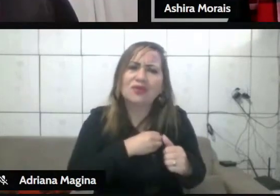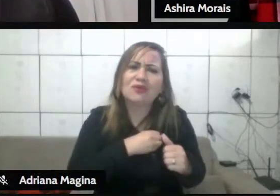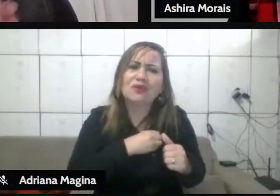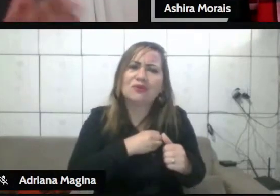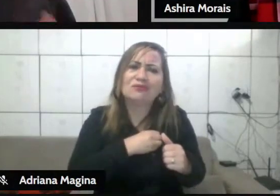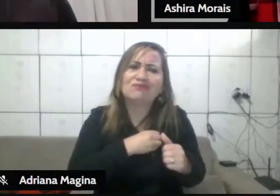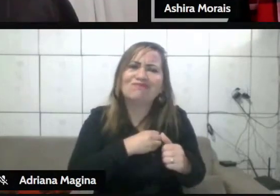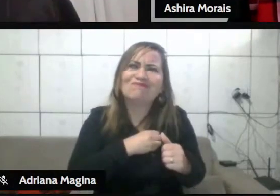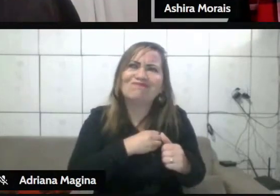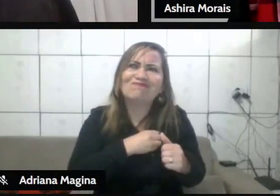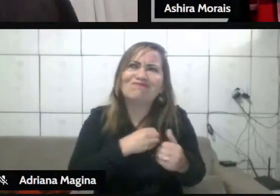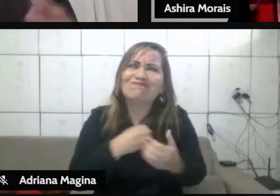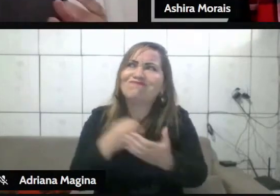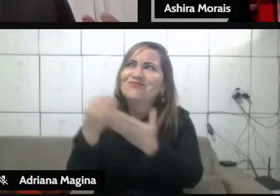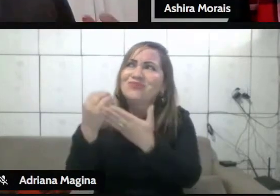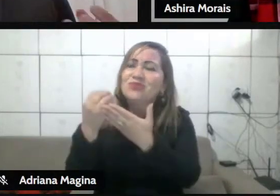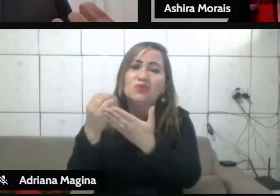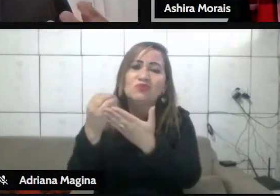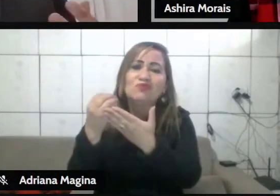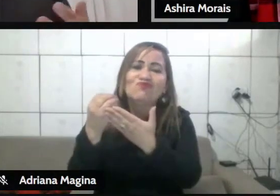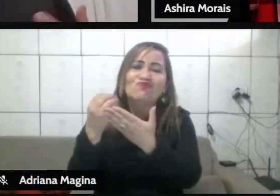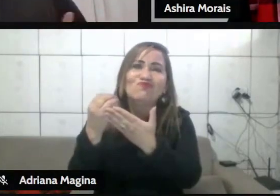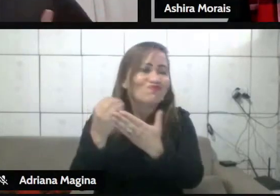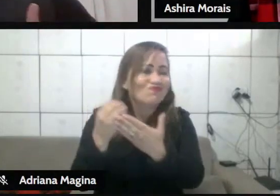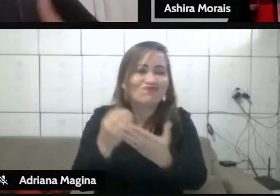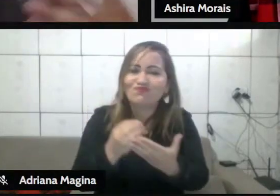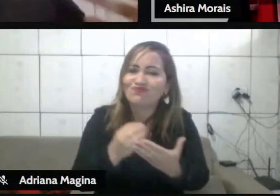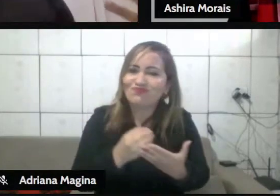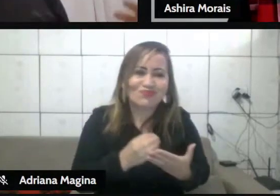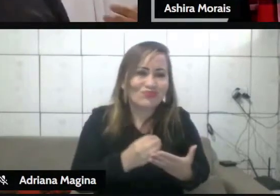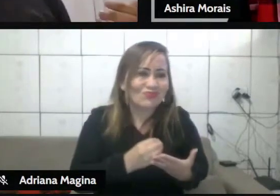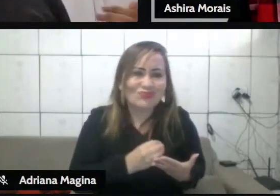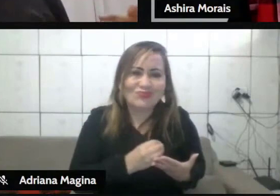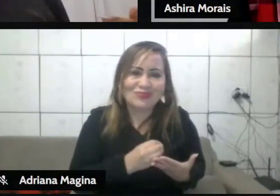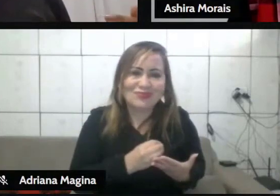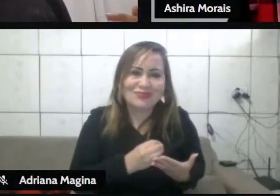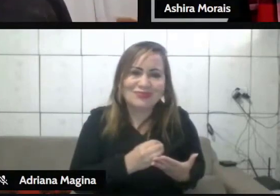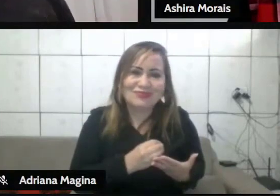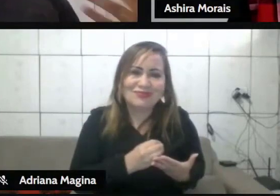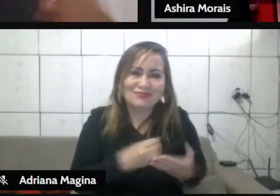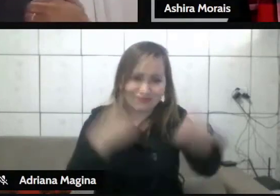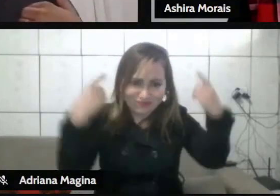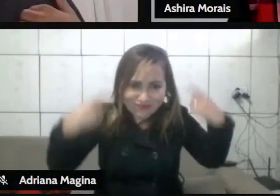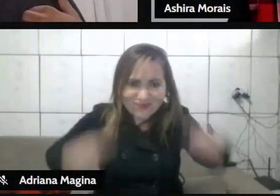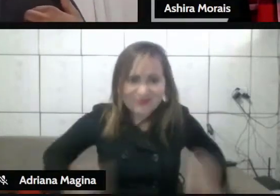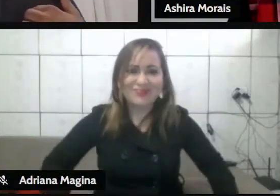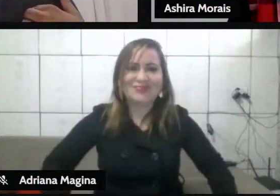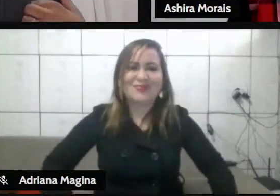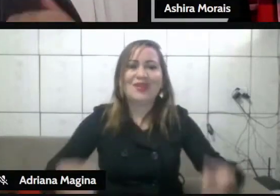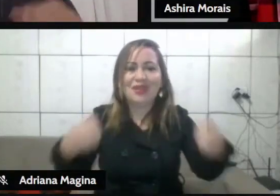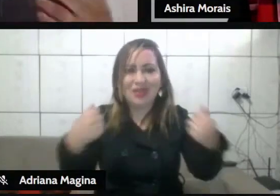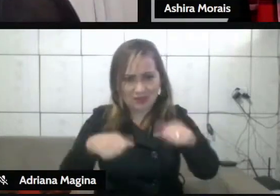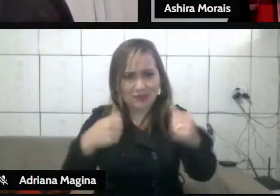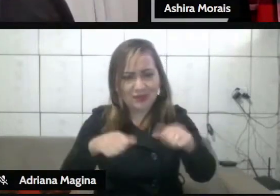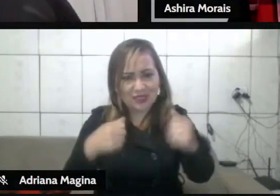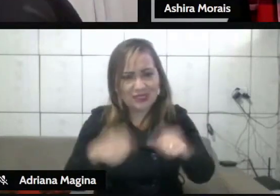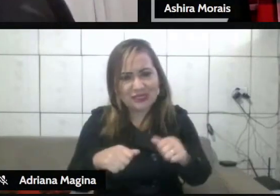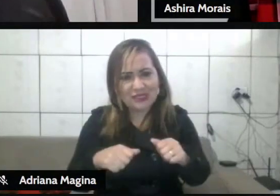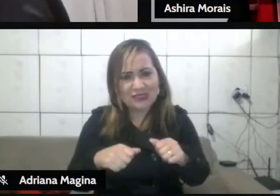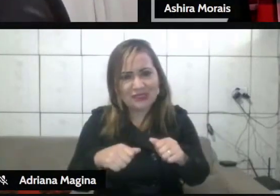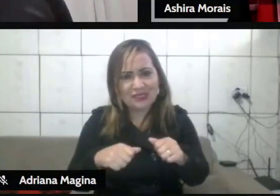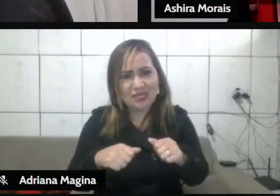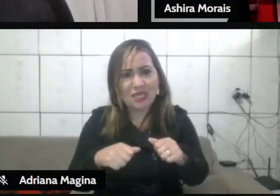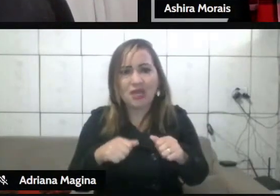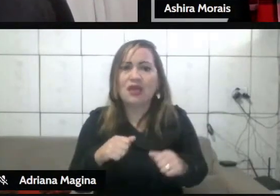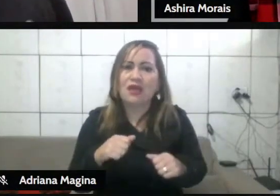de modo parcial. E isso... Eu achava que ela deve se entregar de forma inteira. Tem coisas que quem não é um